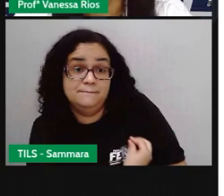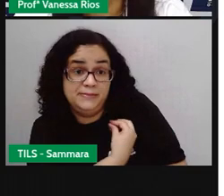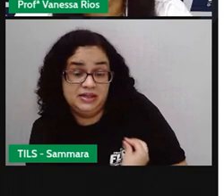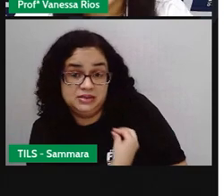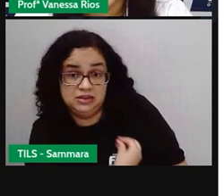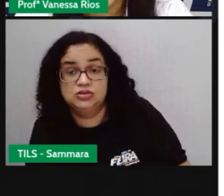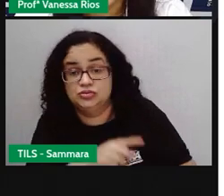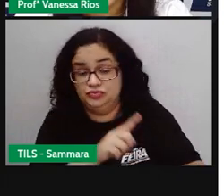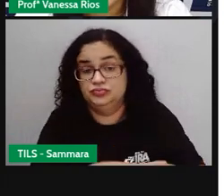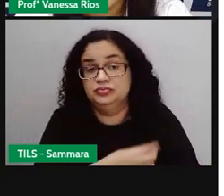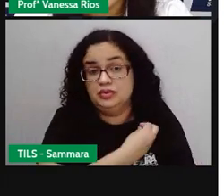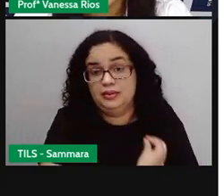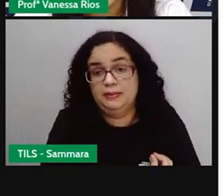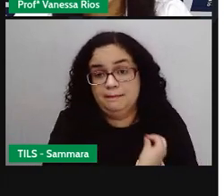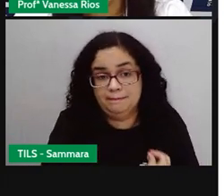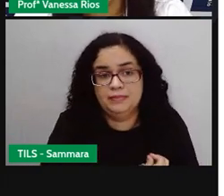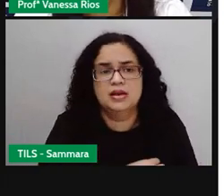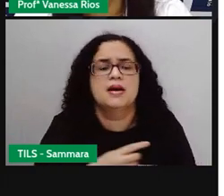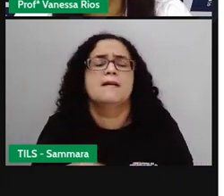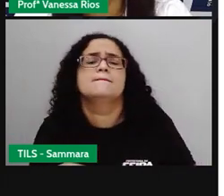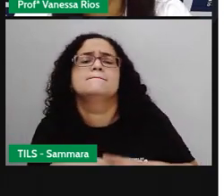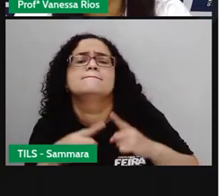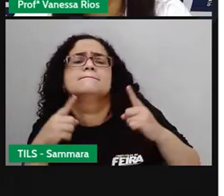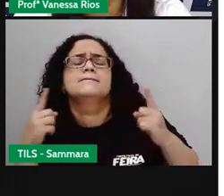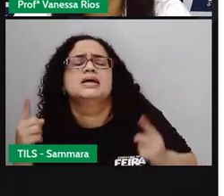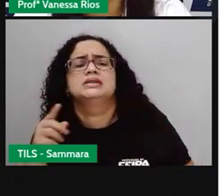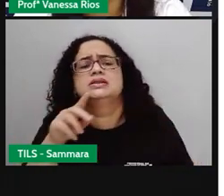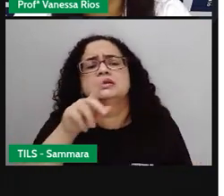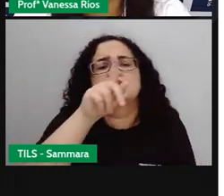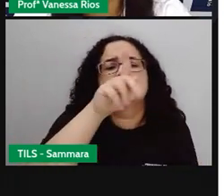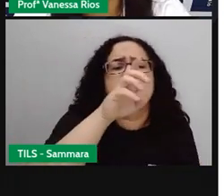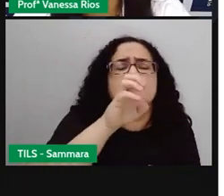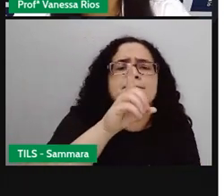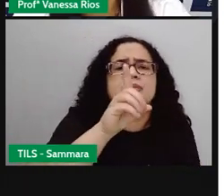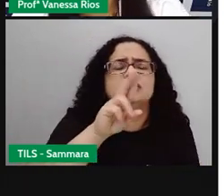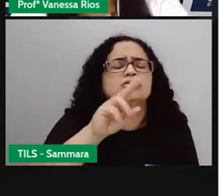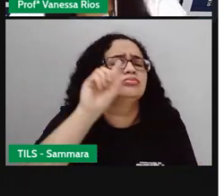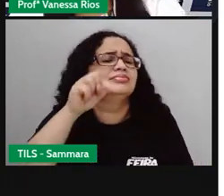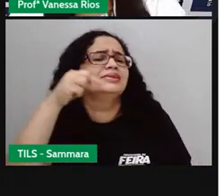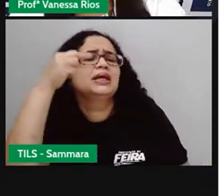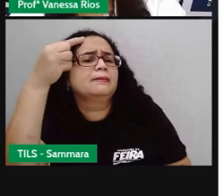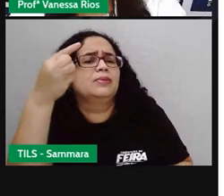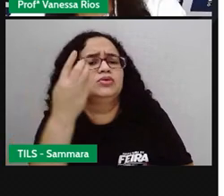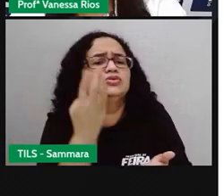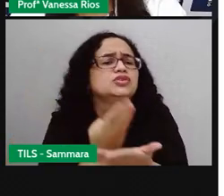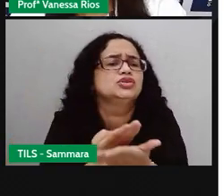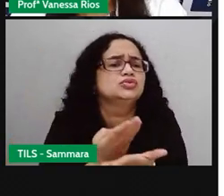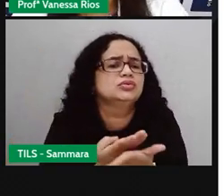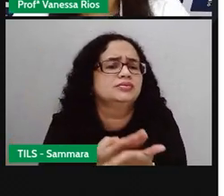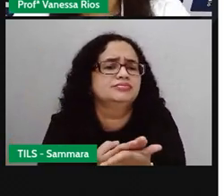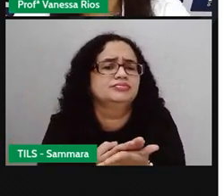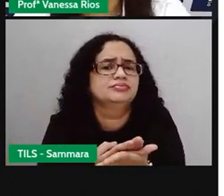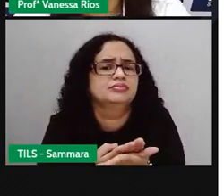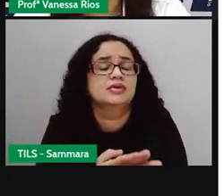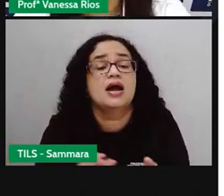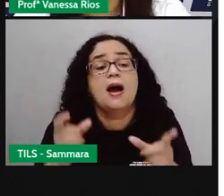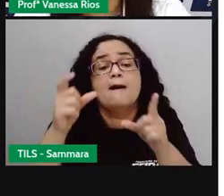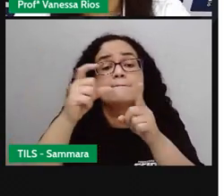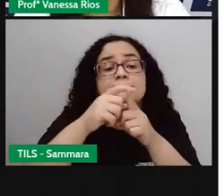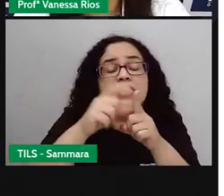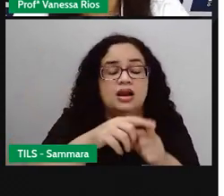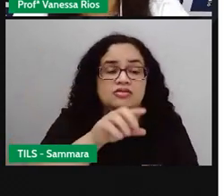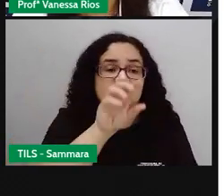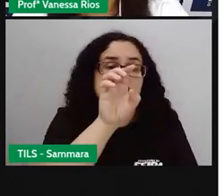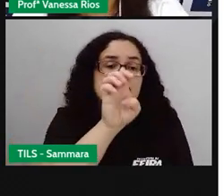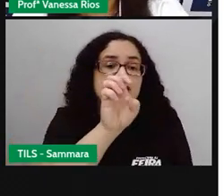presente. Mas, quando eu digo que Pedro mais tarde estudará. A palavra aí